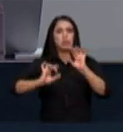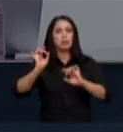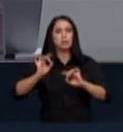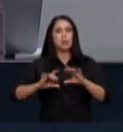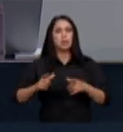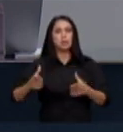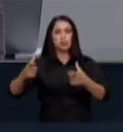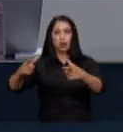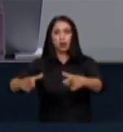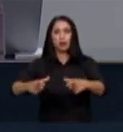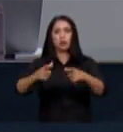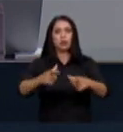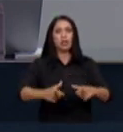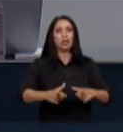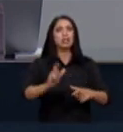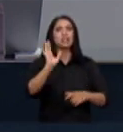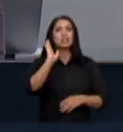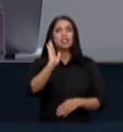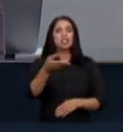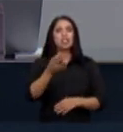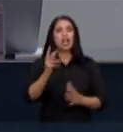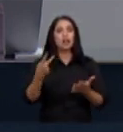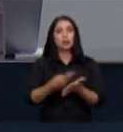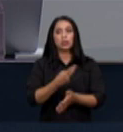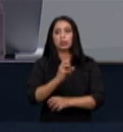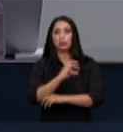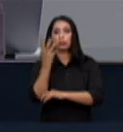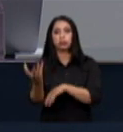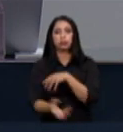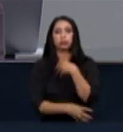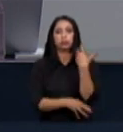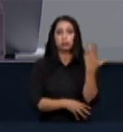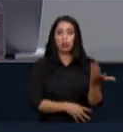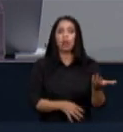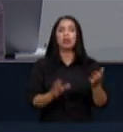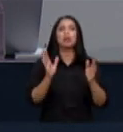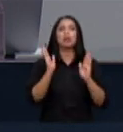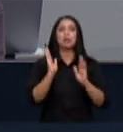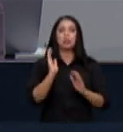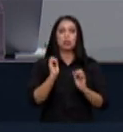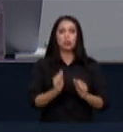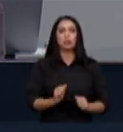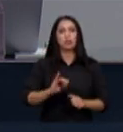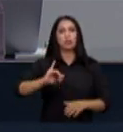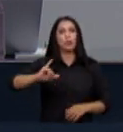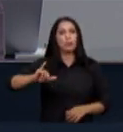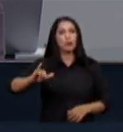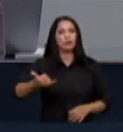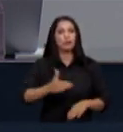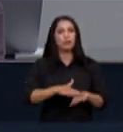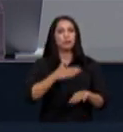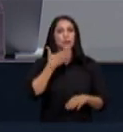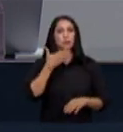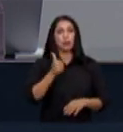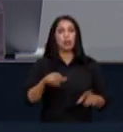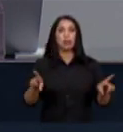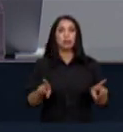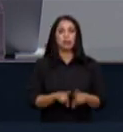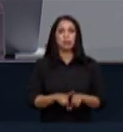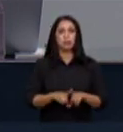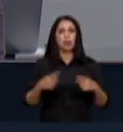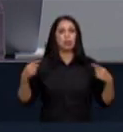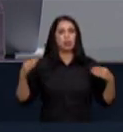pastagens já desmatadas ou degradadas e que podem ter um aproveitamento melhor também há